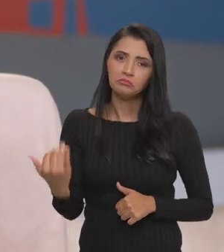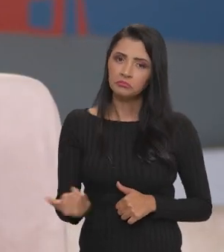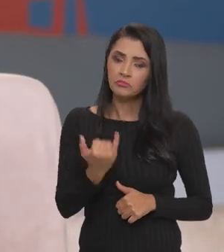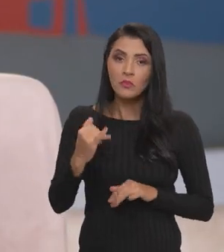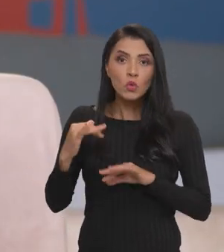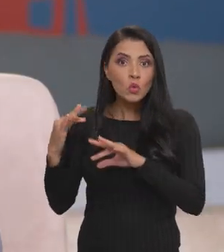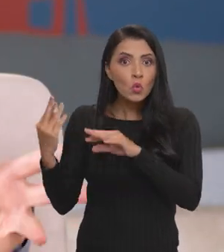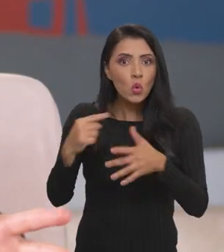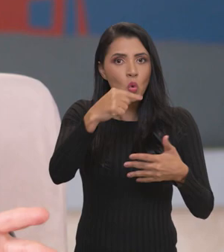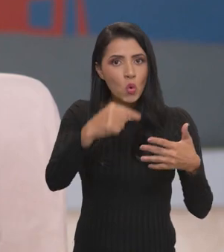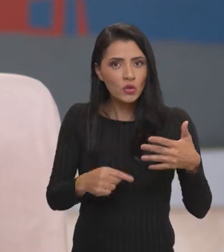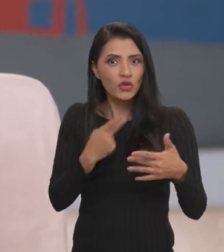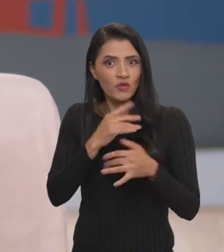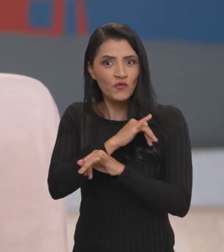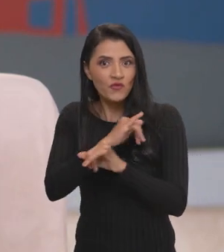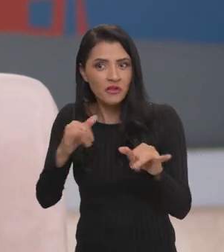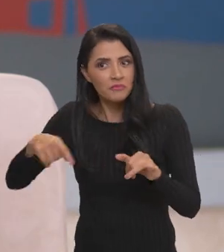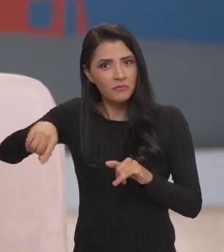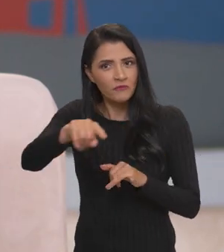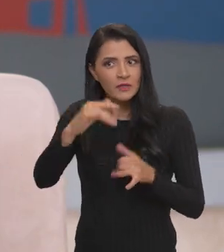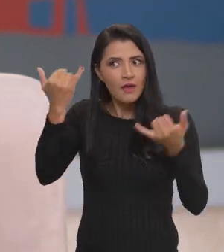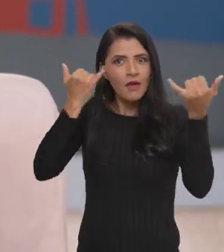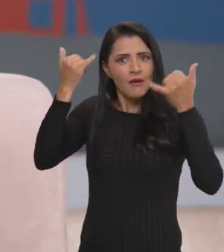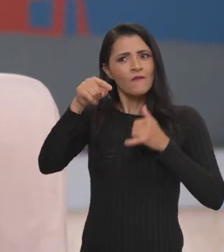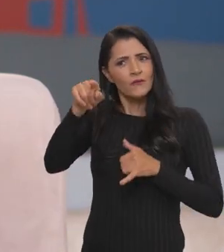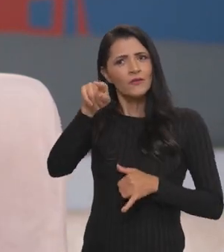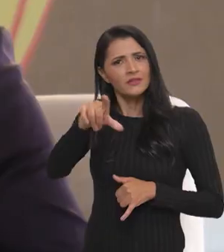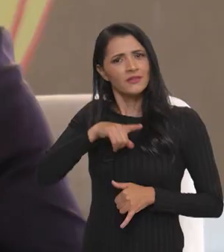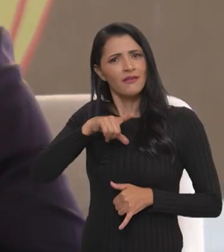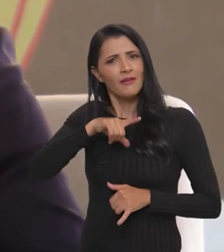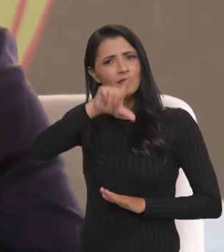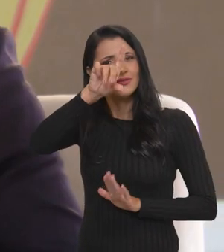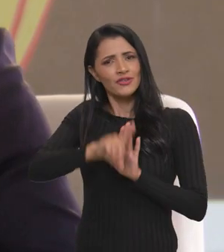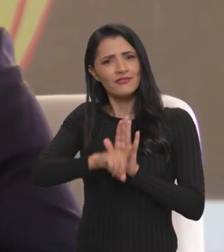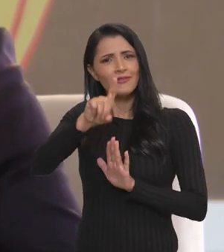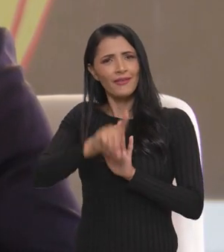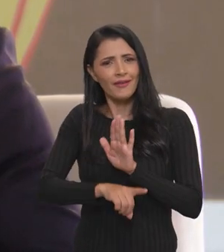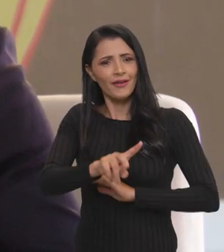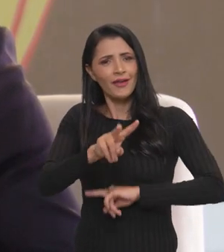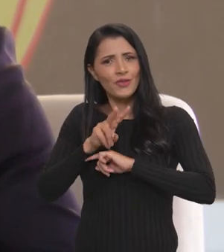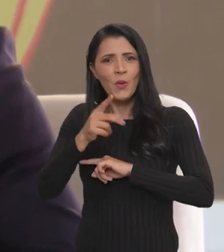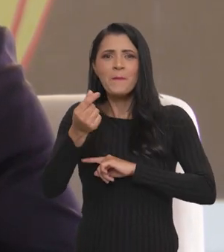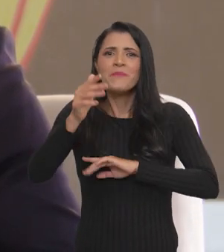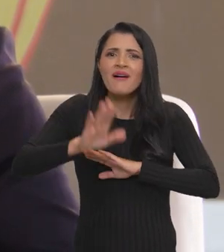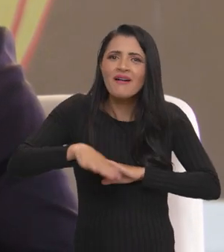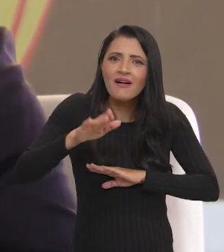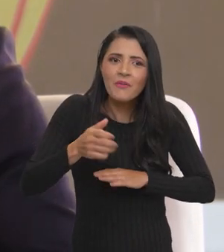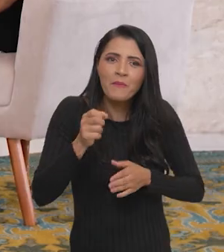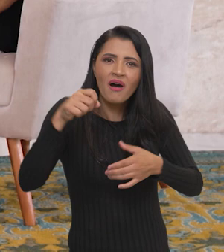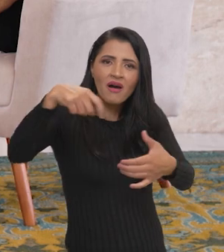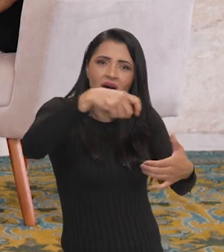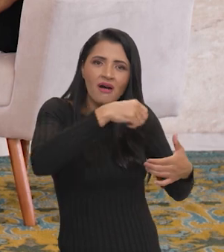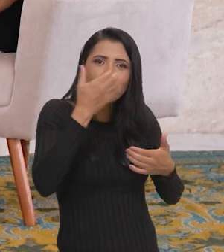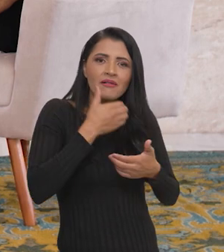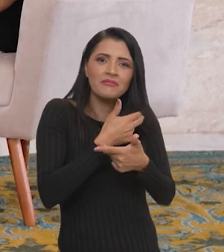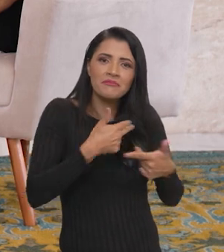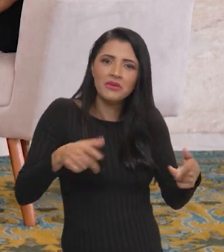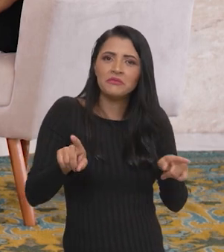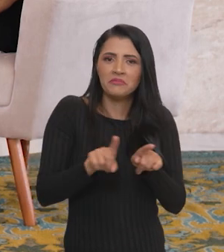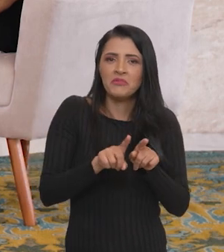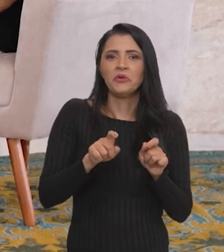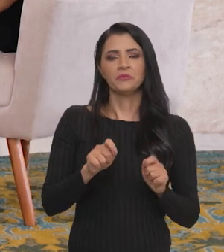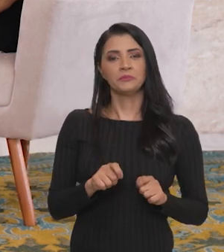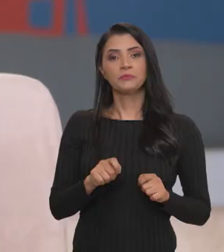também é importante. Então, todos esses, a gente está falando isso para enfatizar, vocês têm direito a um crédito mais barato para a produção dos